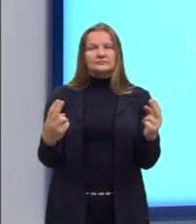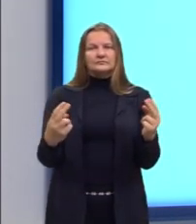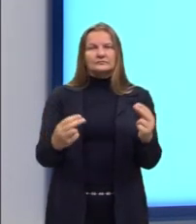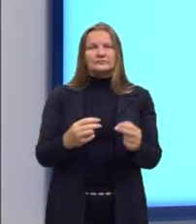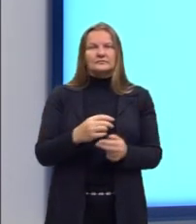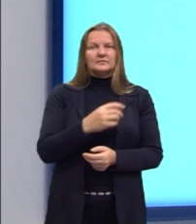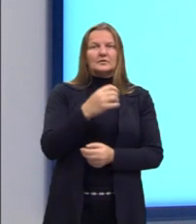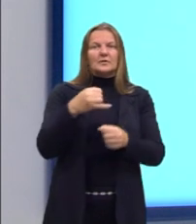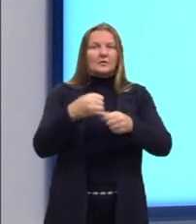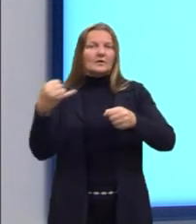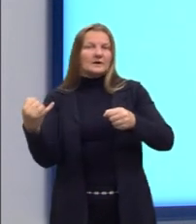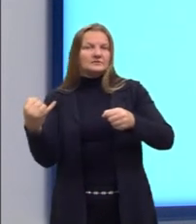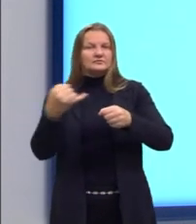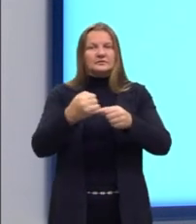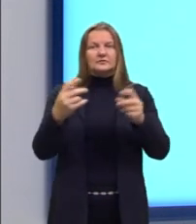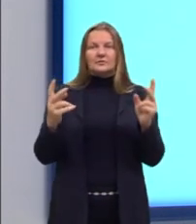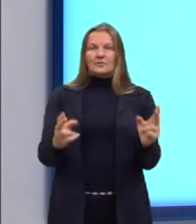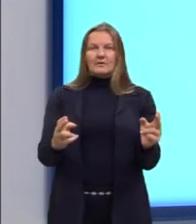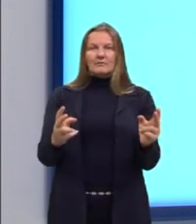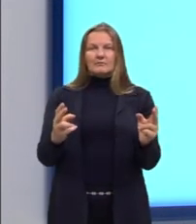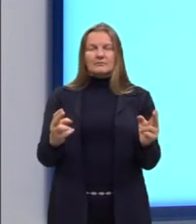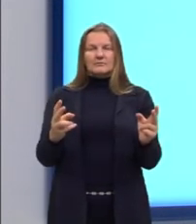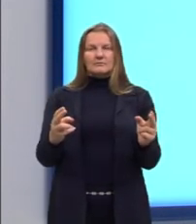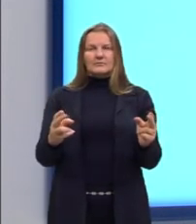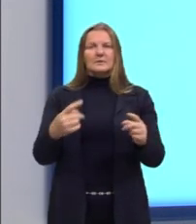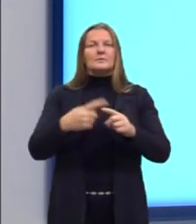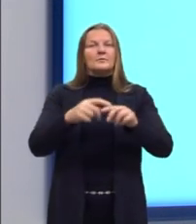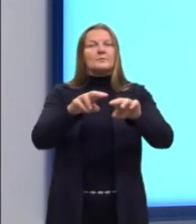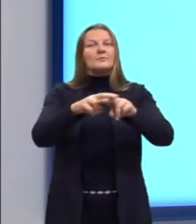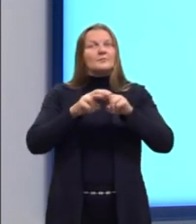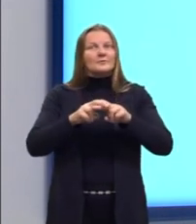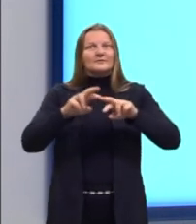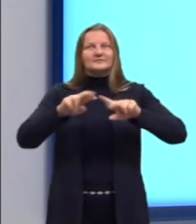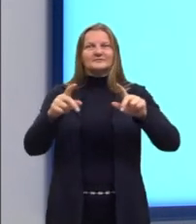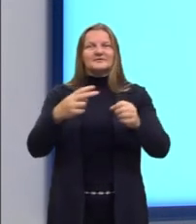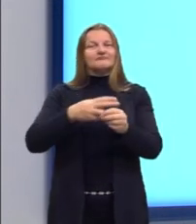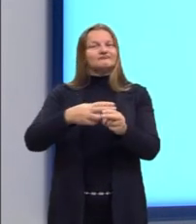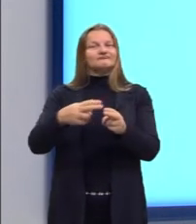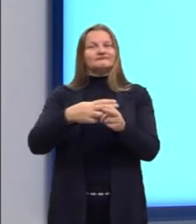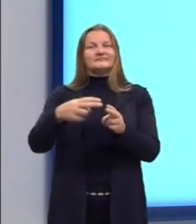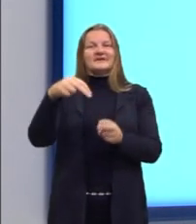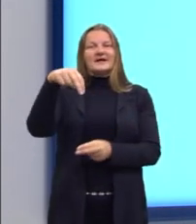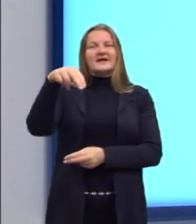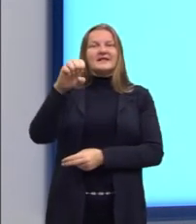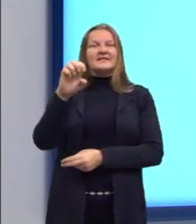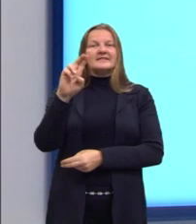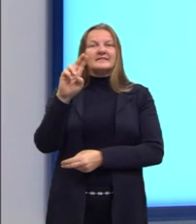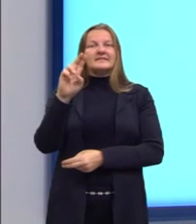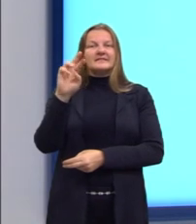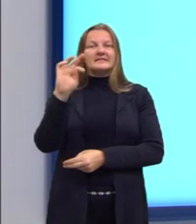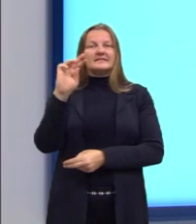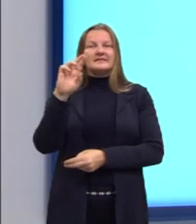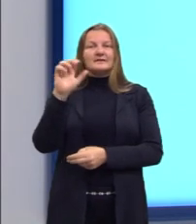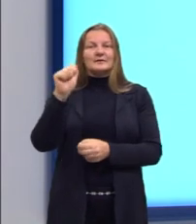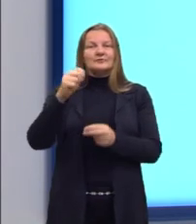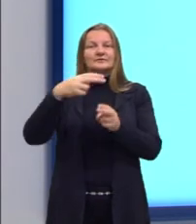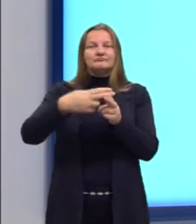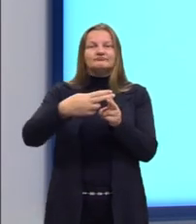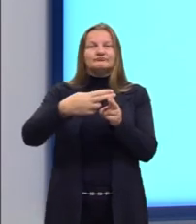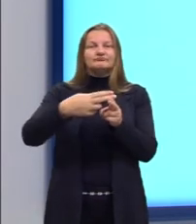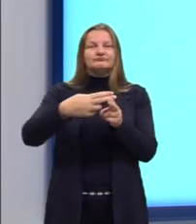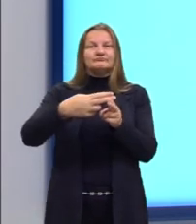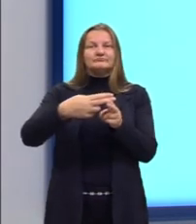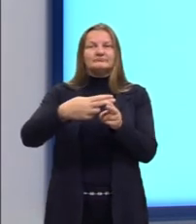tanto do cátion quanto do ânion. Então, ela é considerada neutra, porque a gente consegue calcular essa